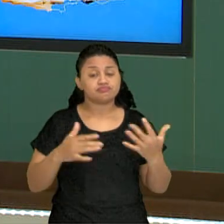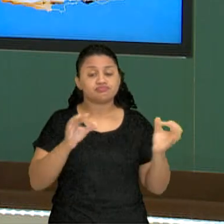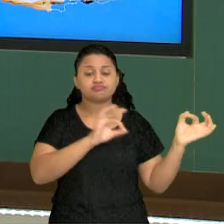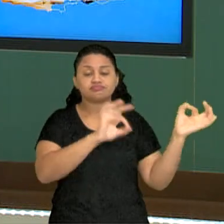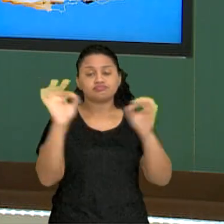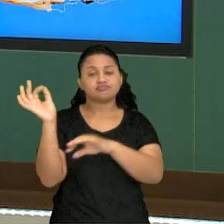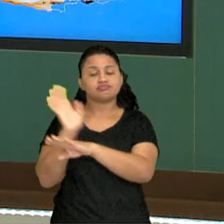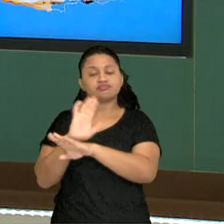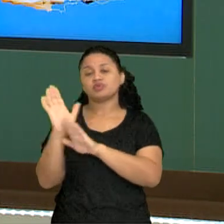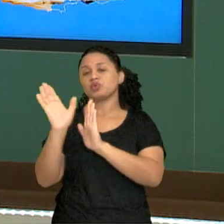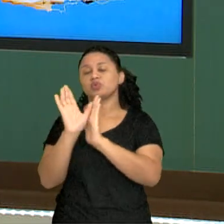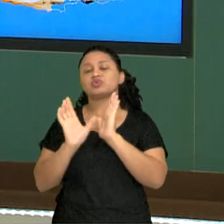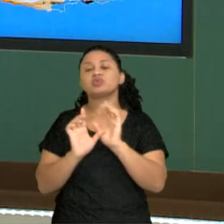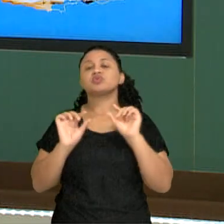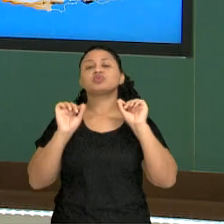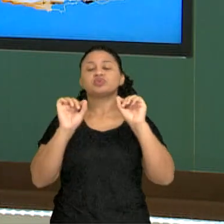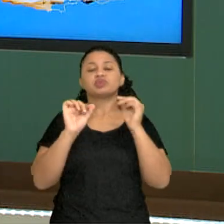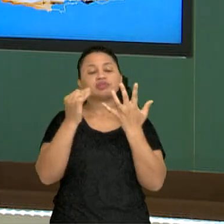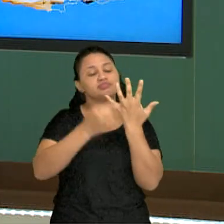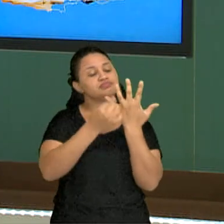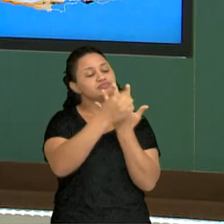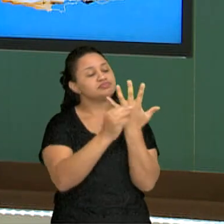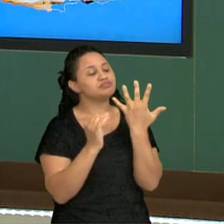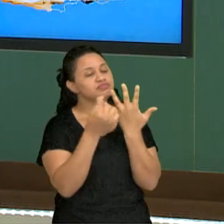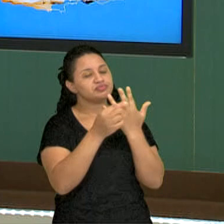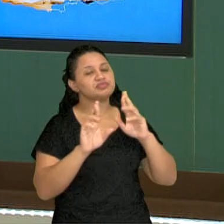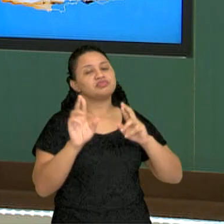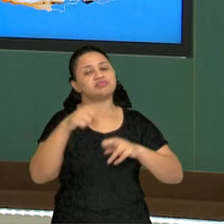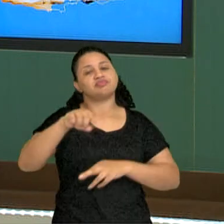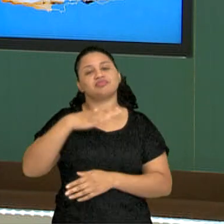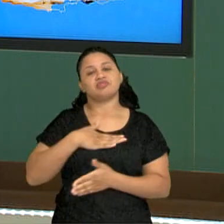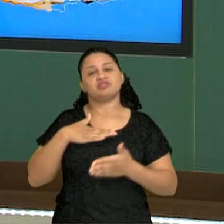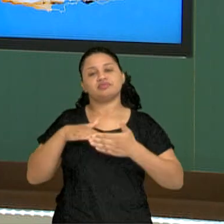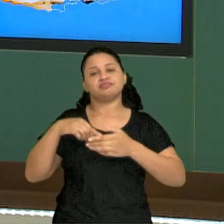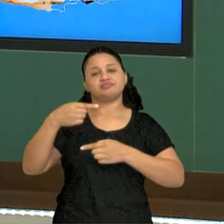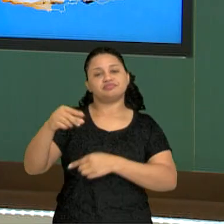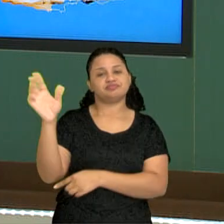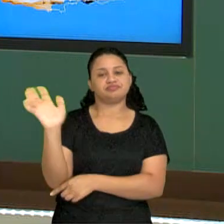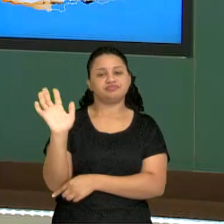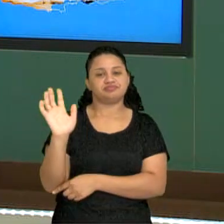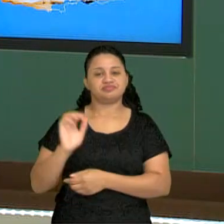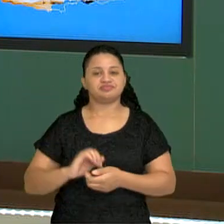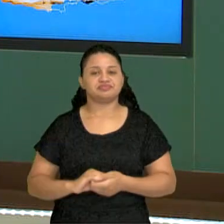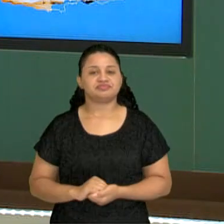Nesse vídeo, nós falamos sobre as briófitas. Espero que vocês tenham gostado e até breve!